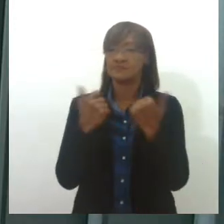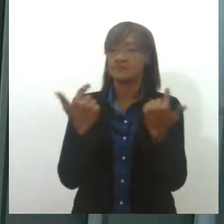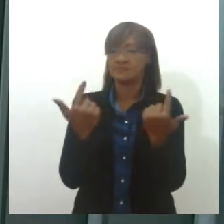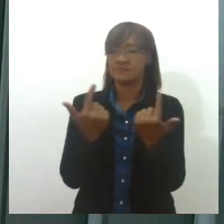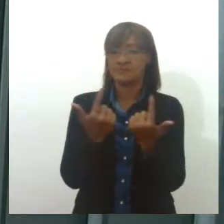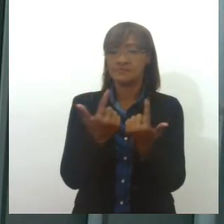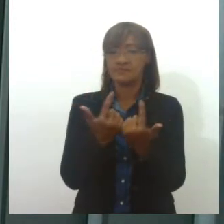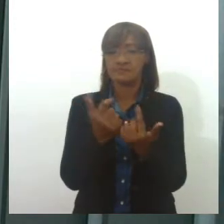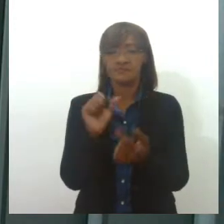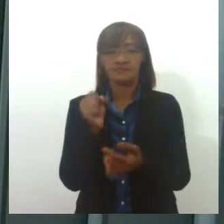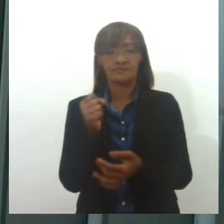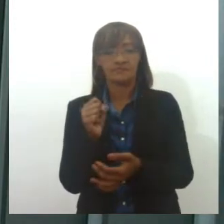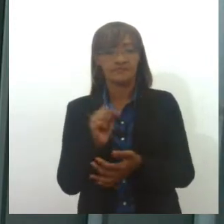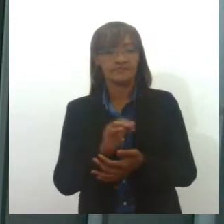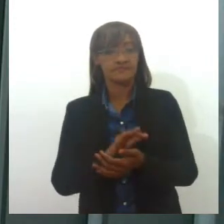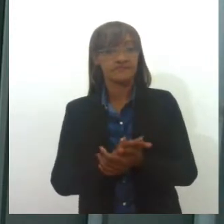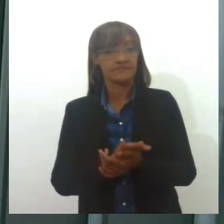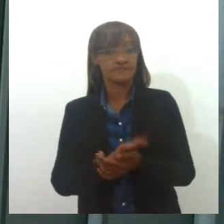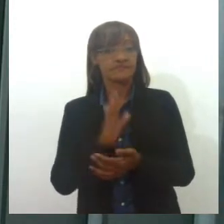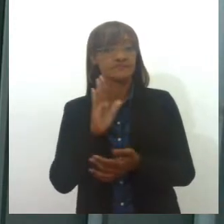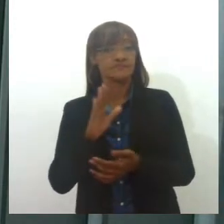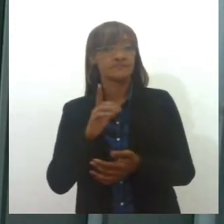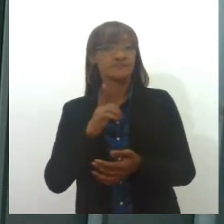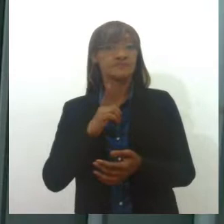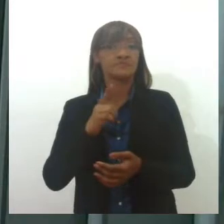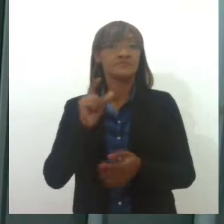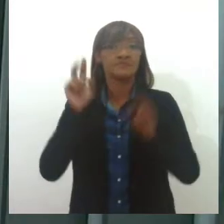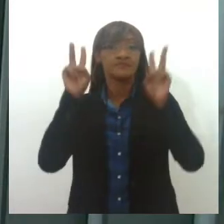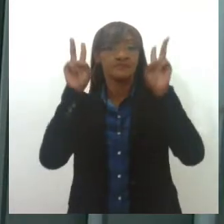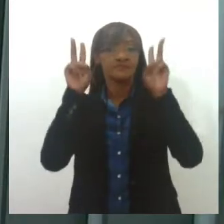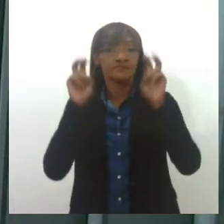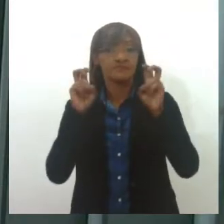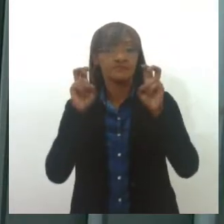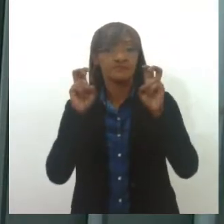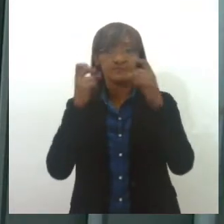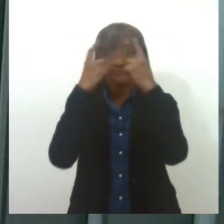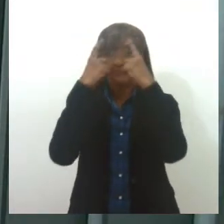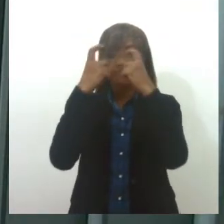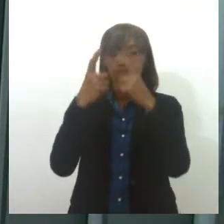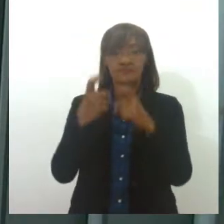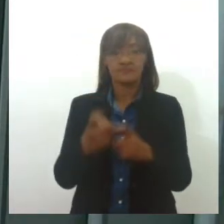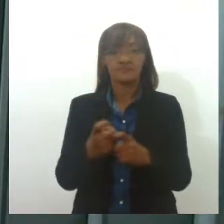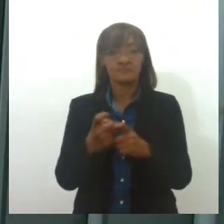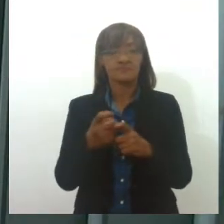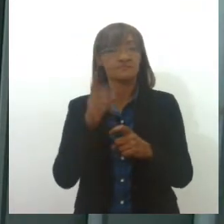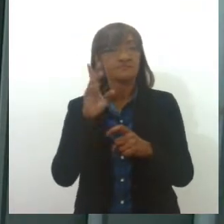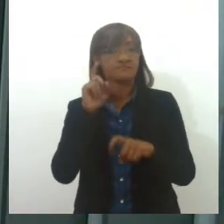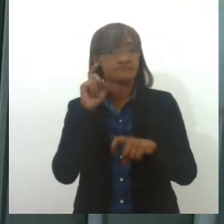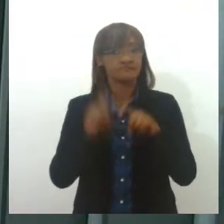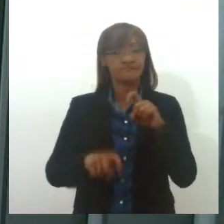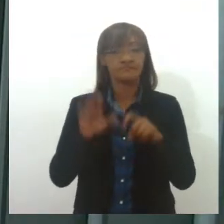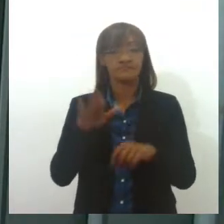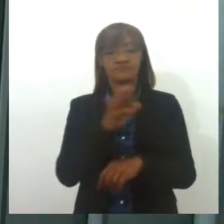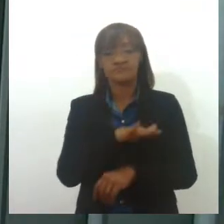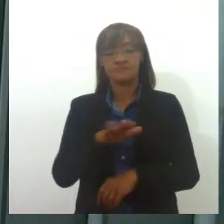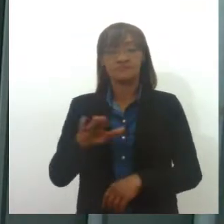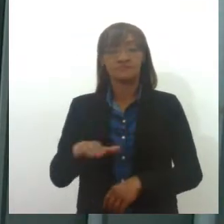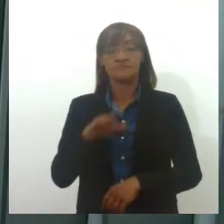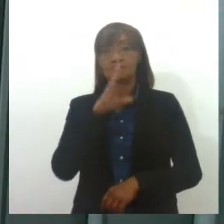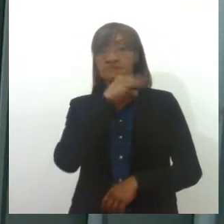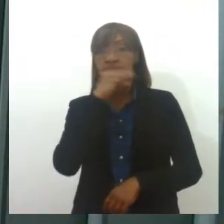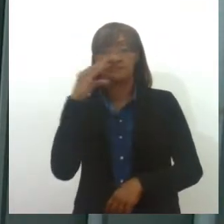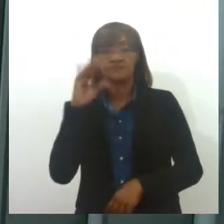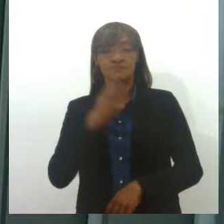Legislativa de Sergipe. O evento, que teve como tema violência sexual na infância e adolescência, foi coordenado pelo